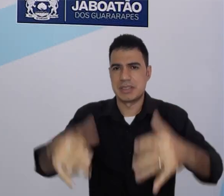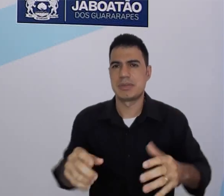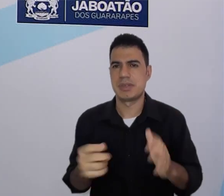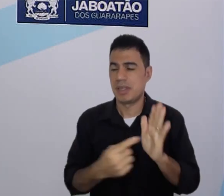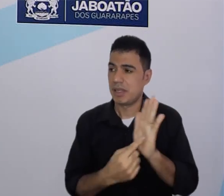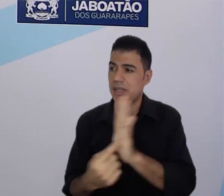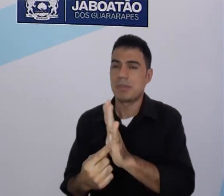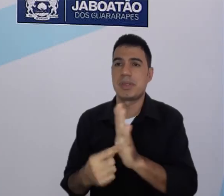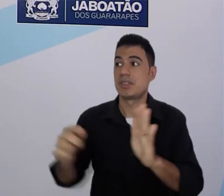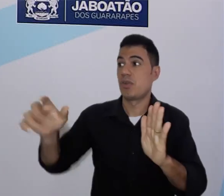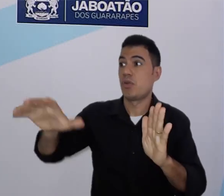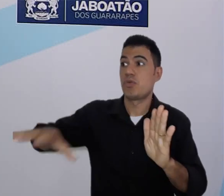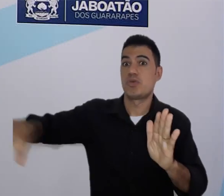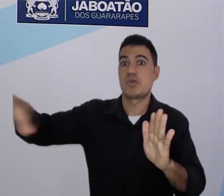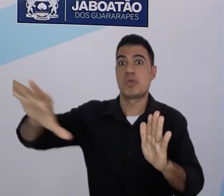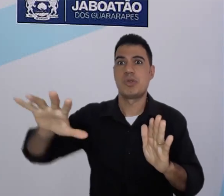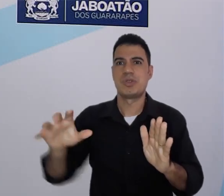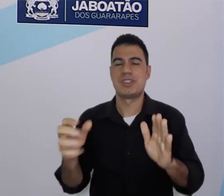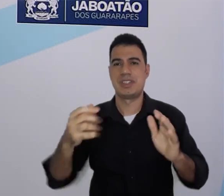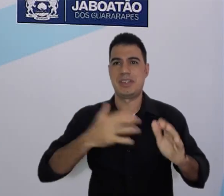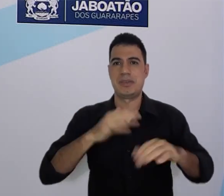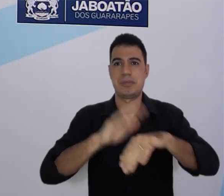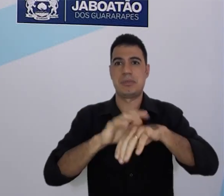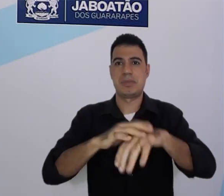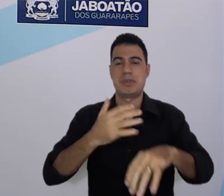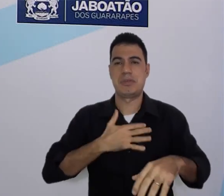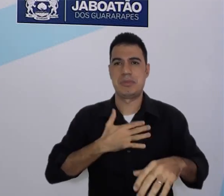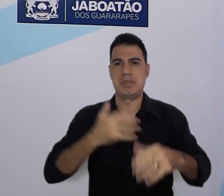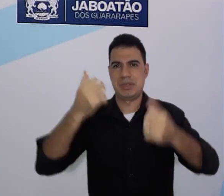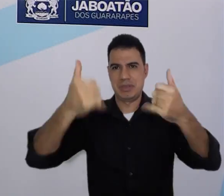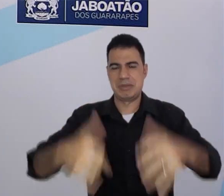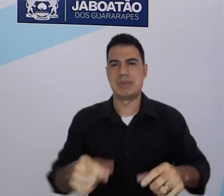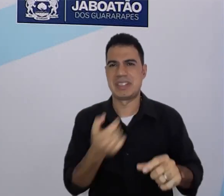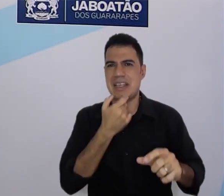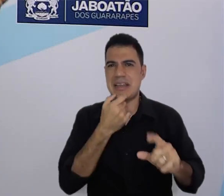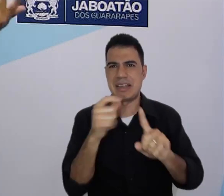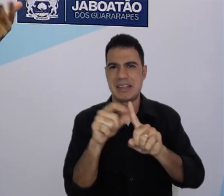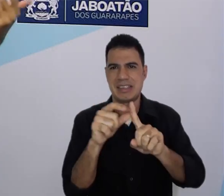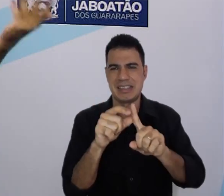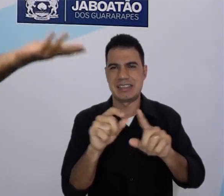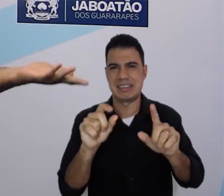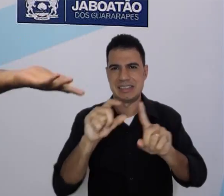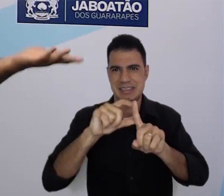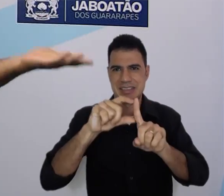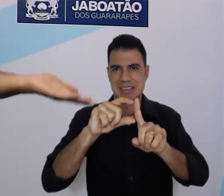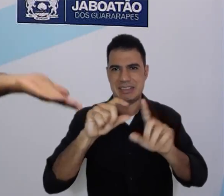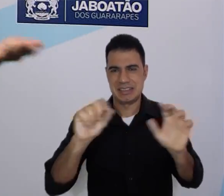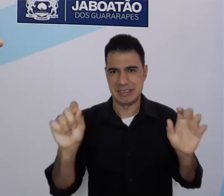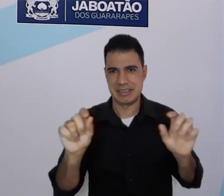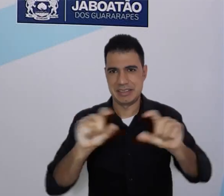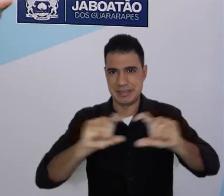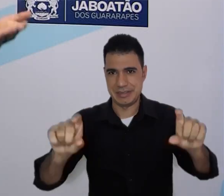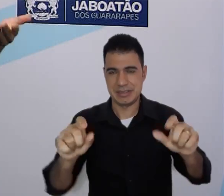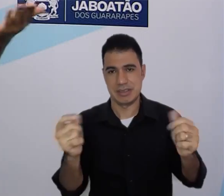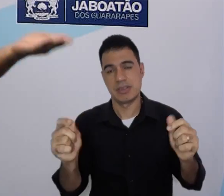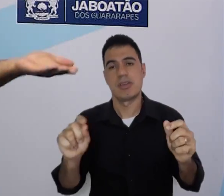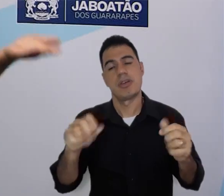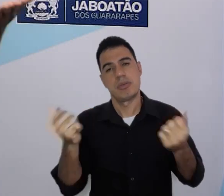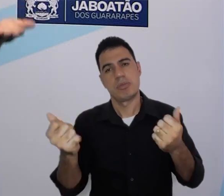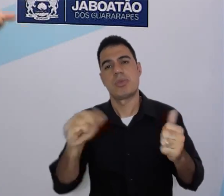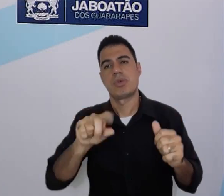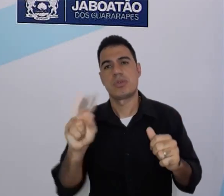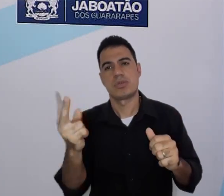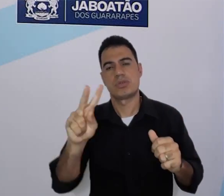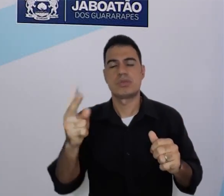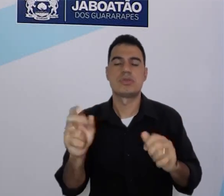apresentando eles. Por isso, eu uso they. E não esqueçam, quando eu tenho they, they are. Eles são.